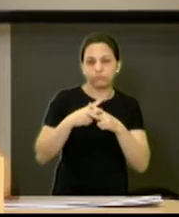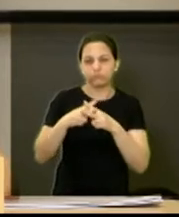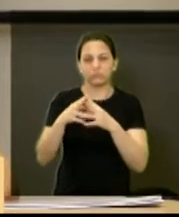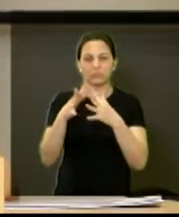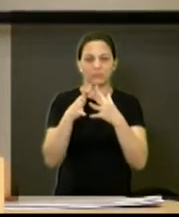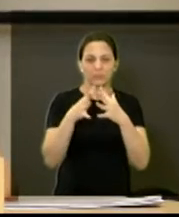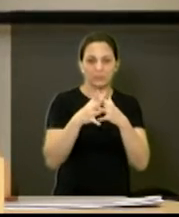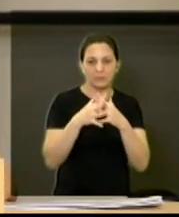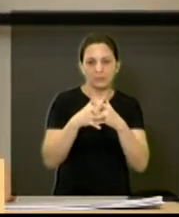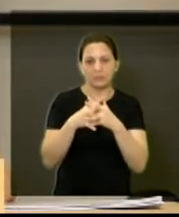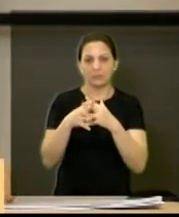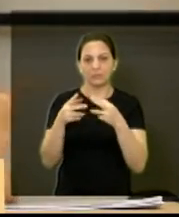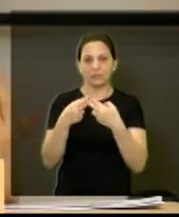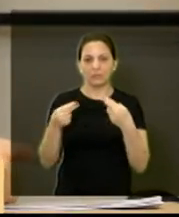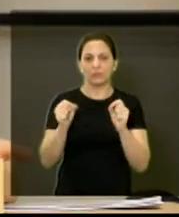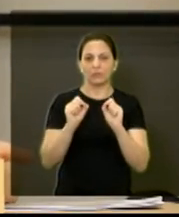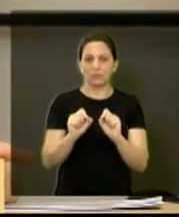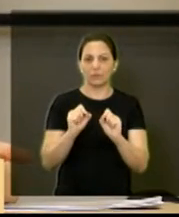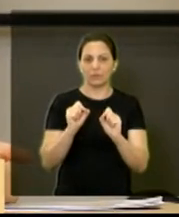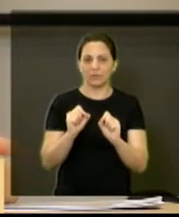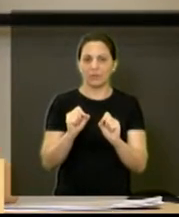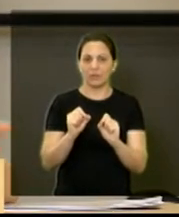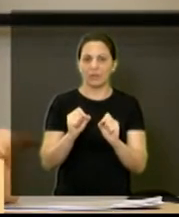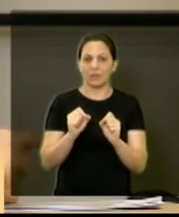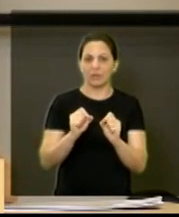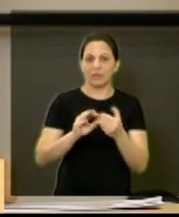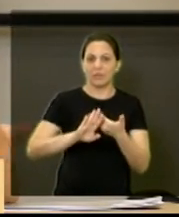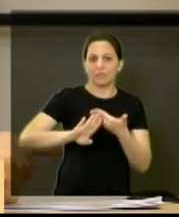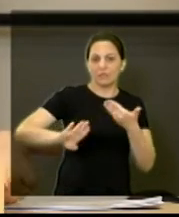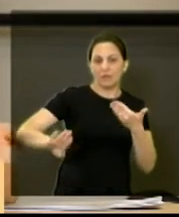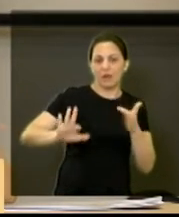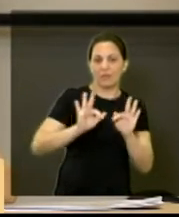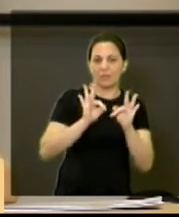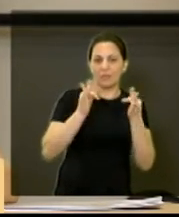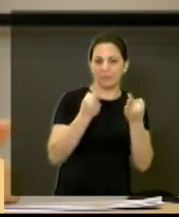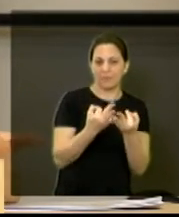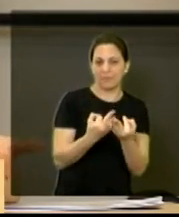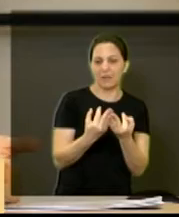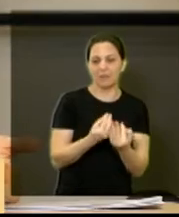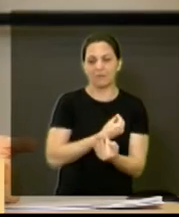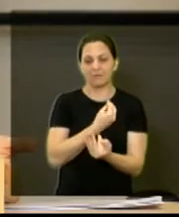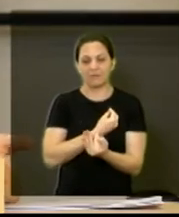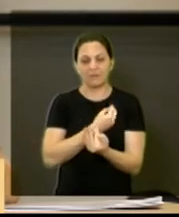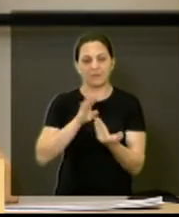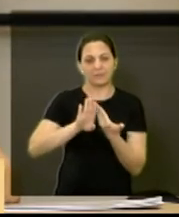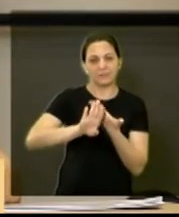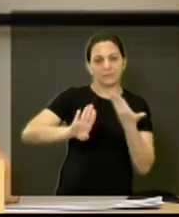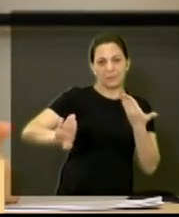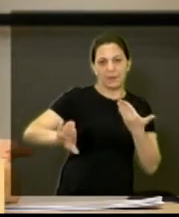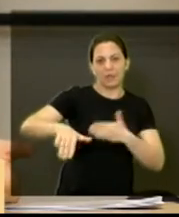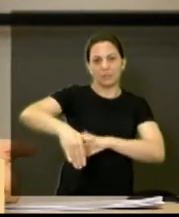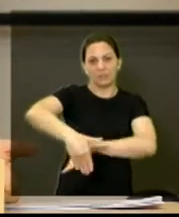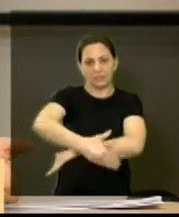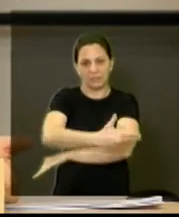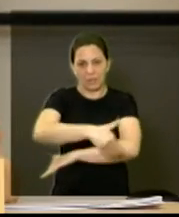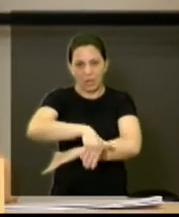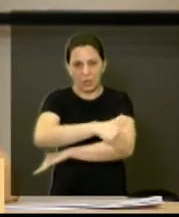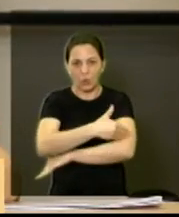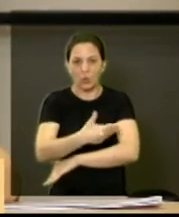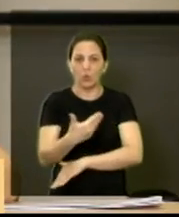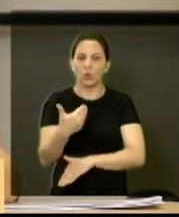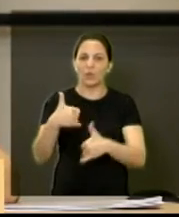acabou indo para um espaço público, ocupando casas